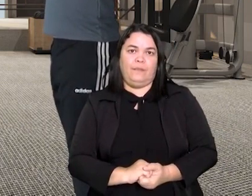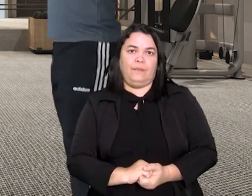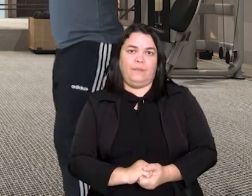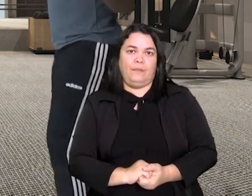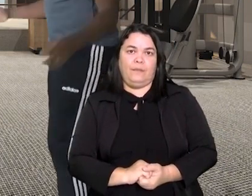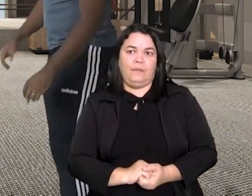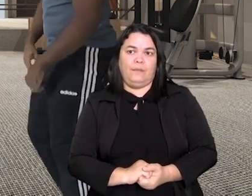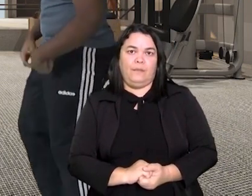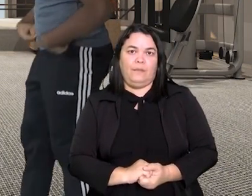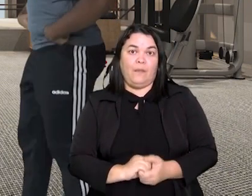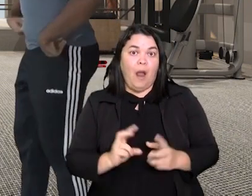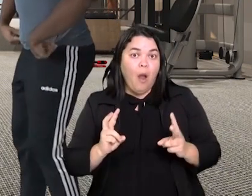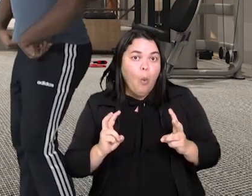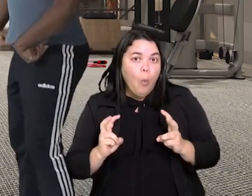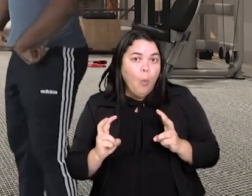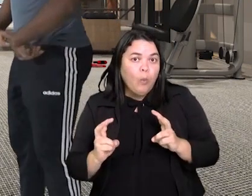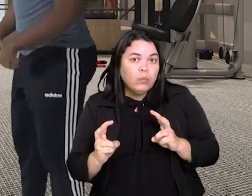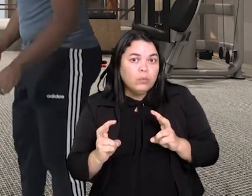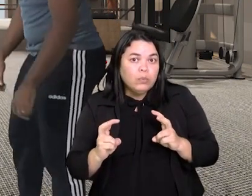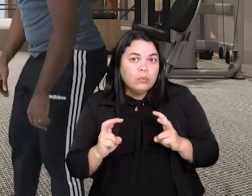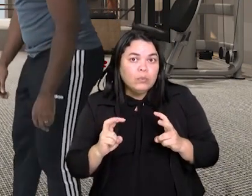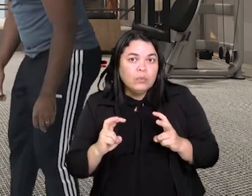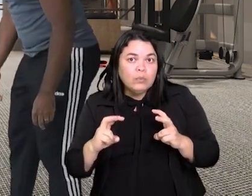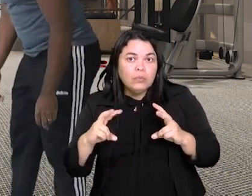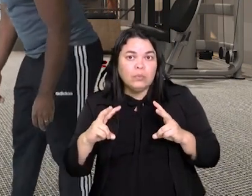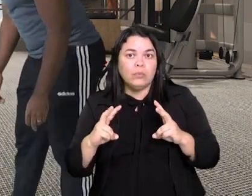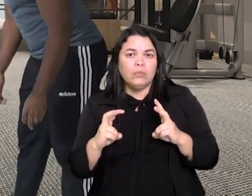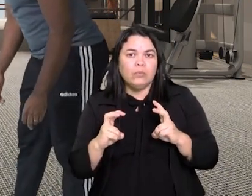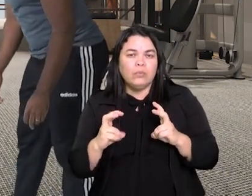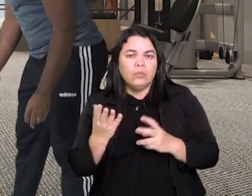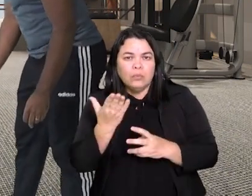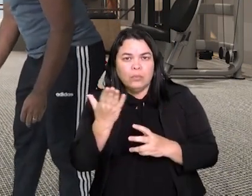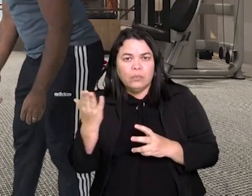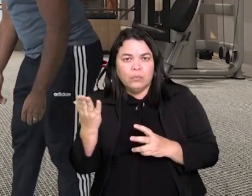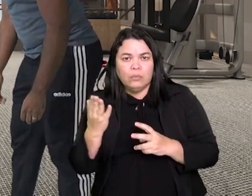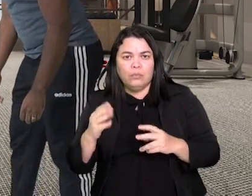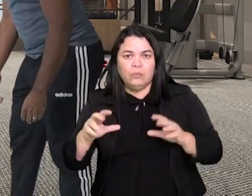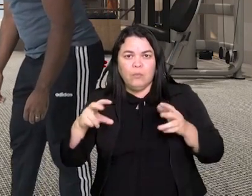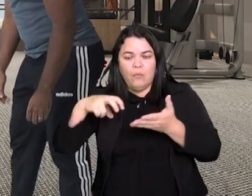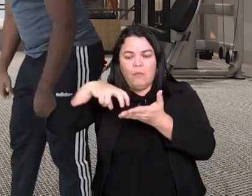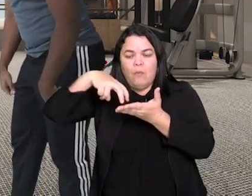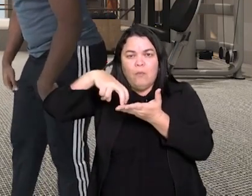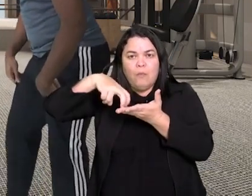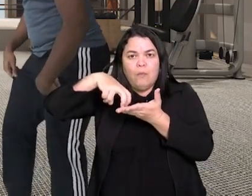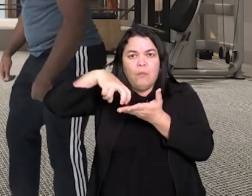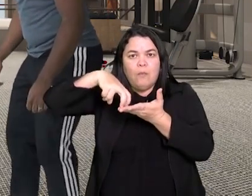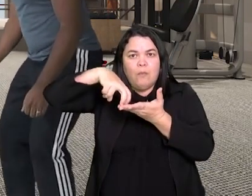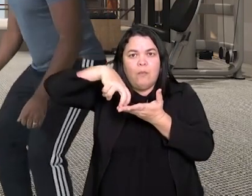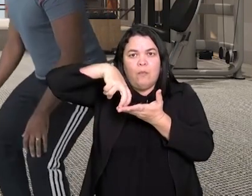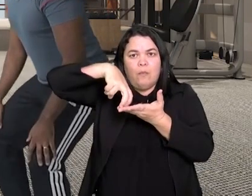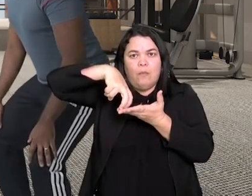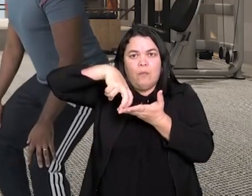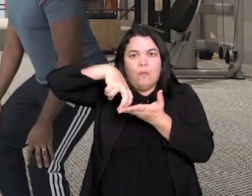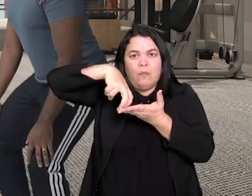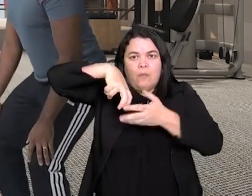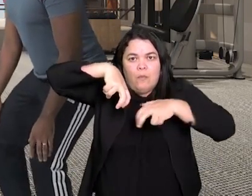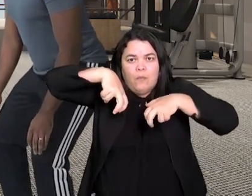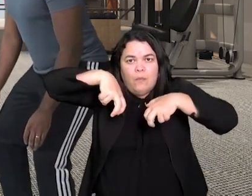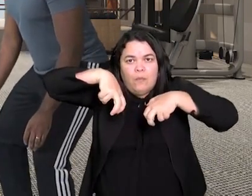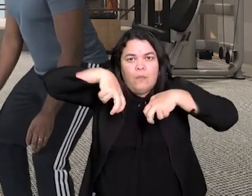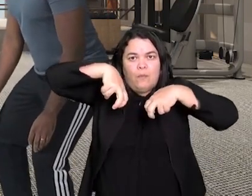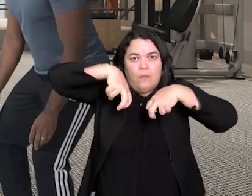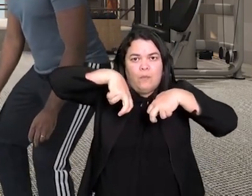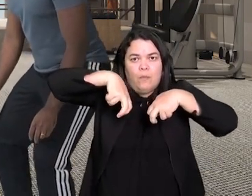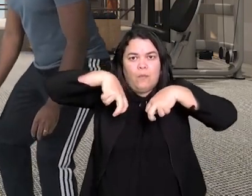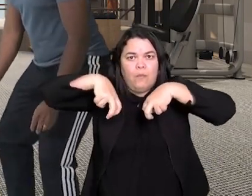e vamos fazer nessa posição a gente vai ficar com as pernas um pouco flexionadas não muito em pé